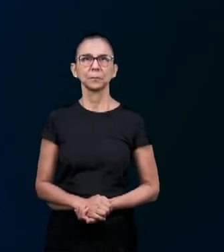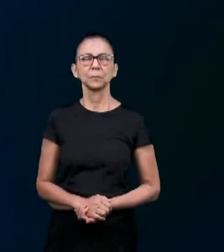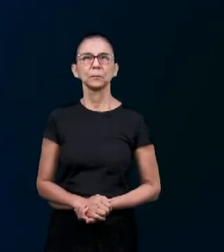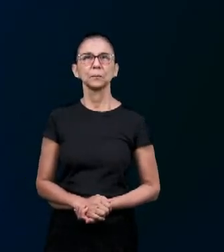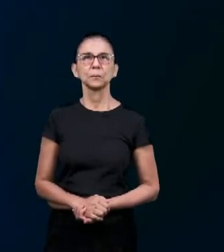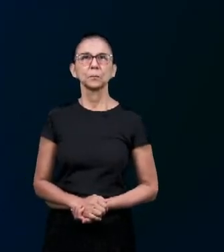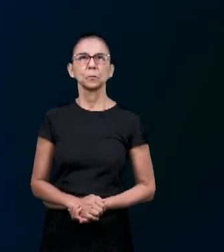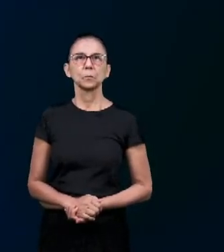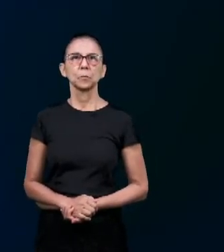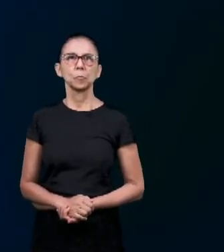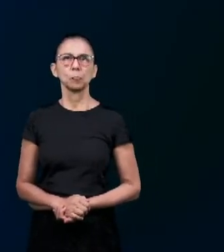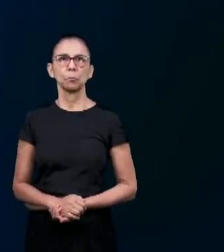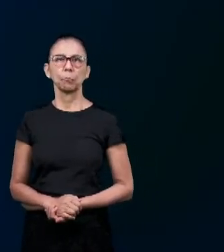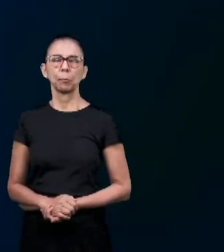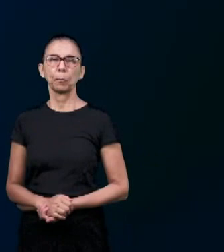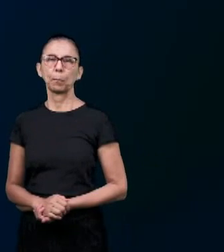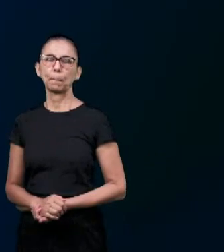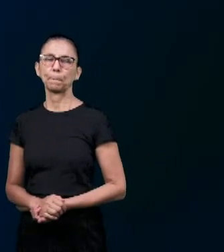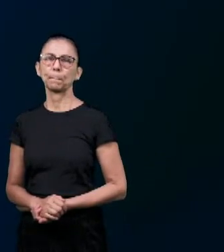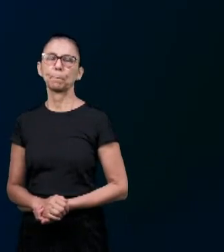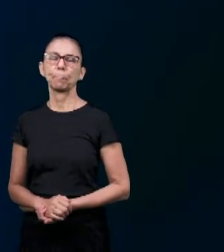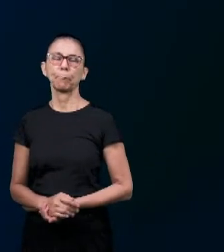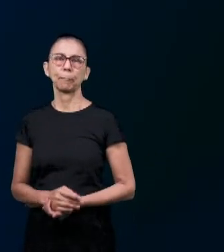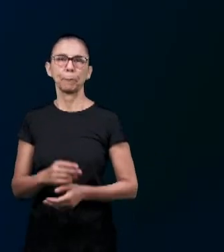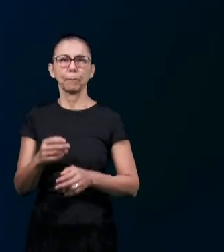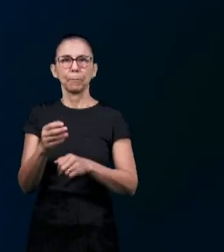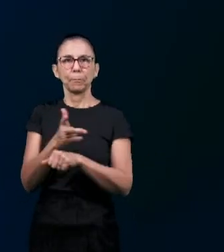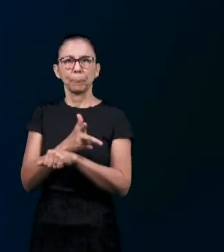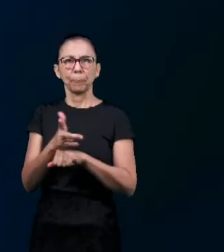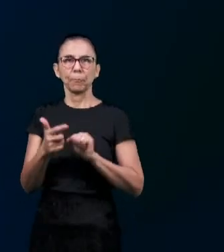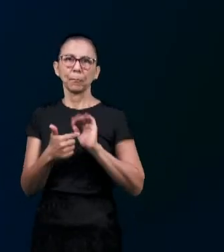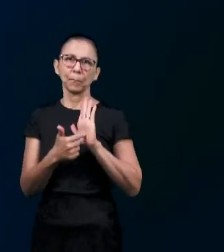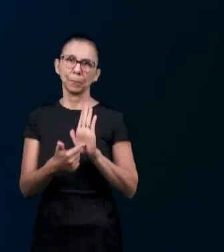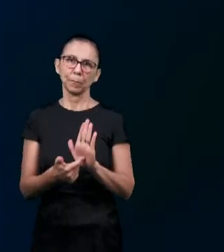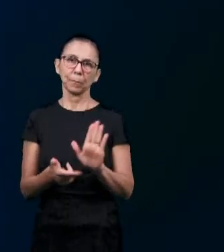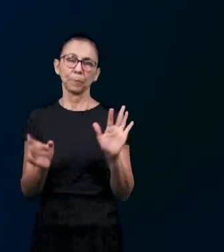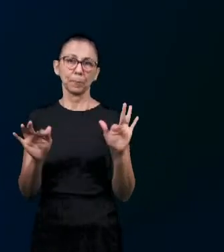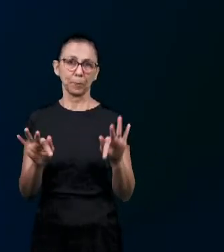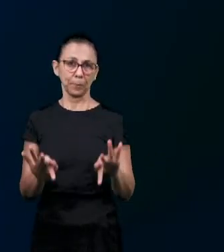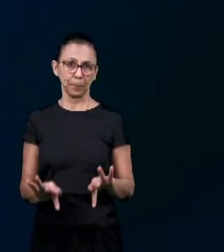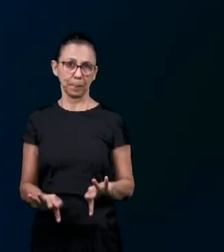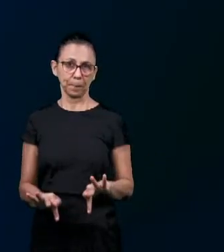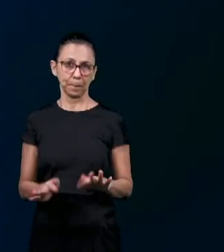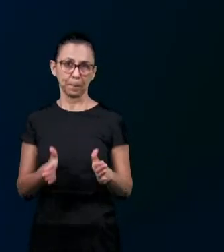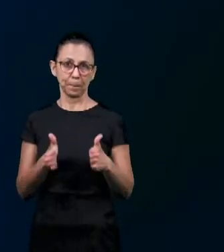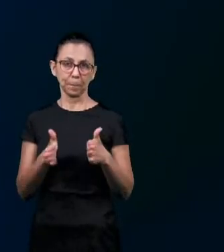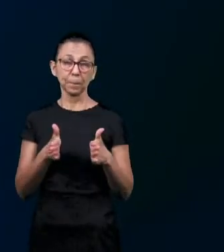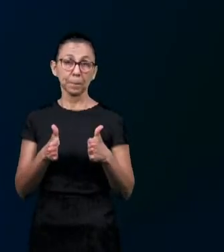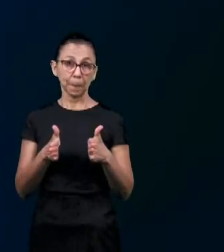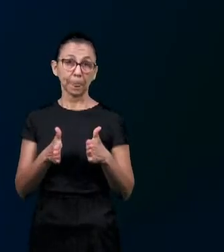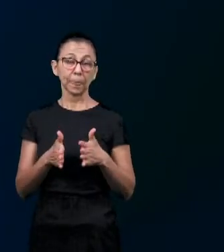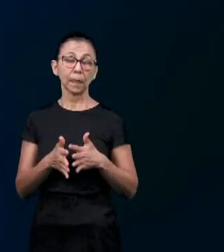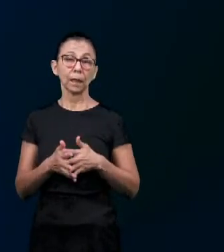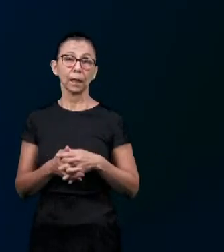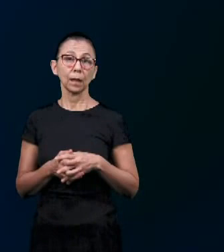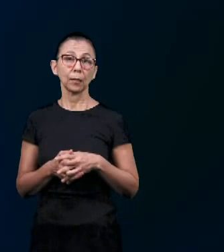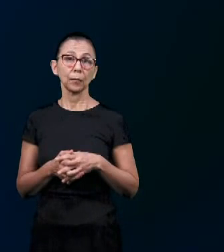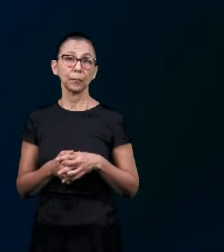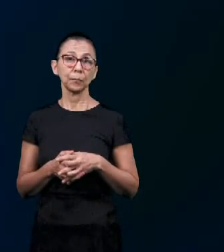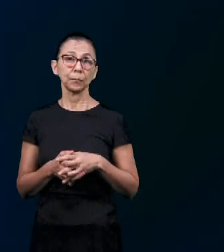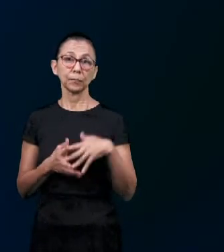Colocações E esses vídeos Que nós apresentamos Nós encerramos aqui Essa parte Dessa apresentação E queremos